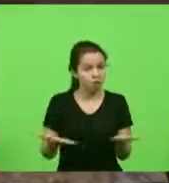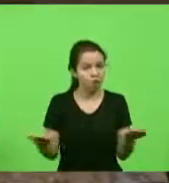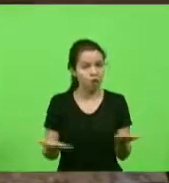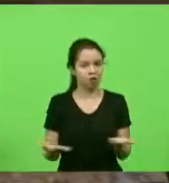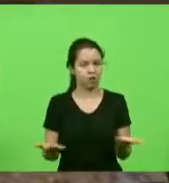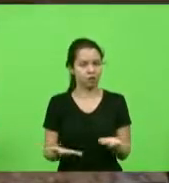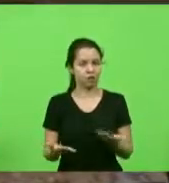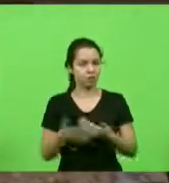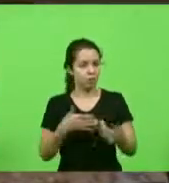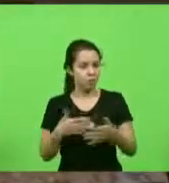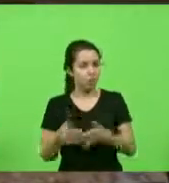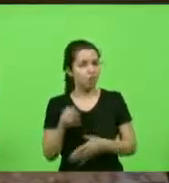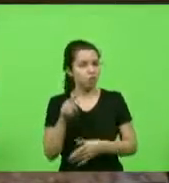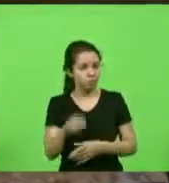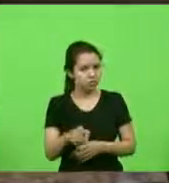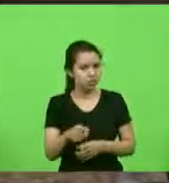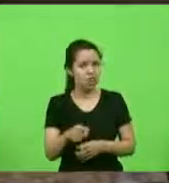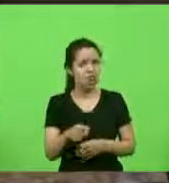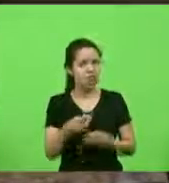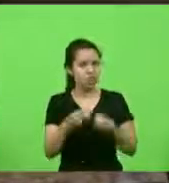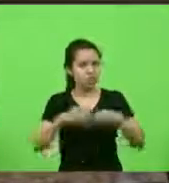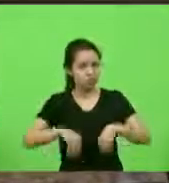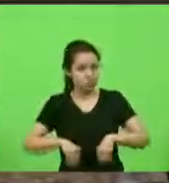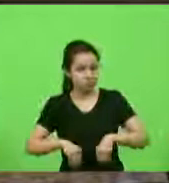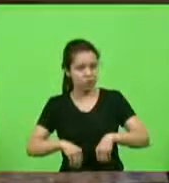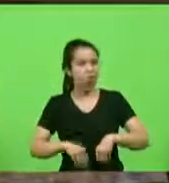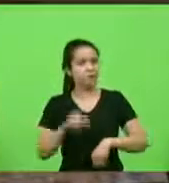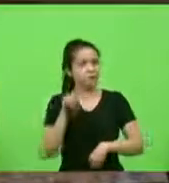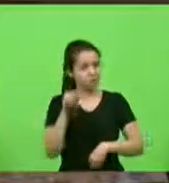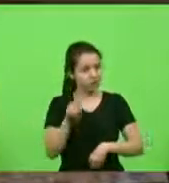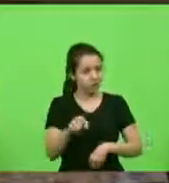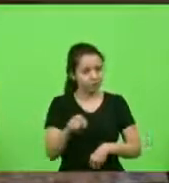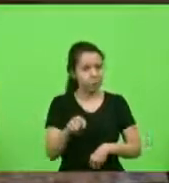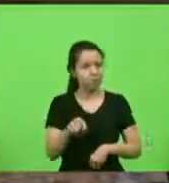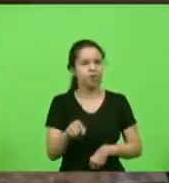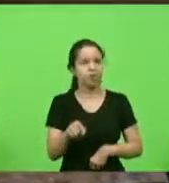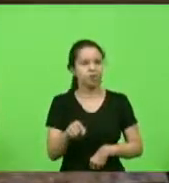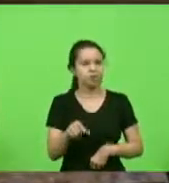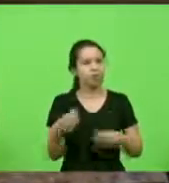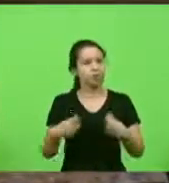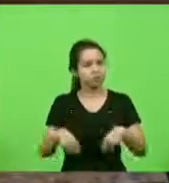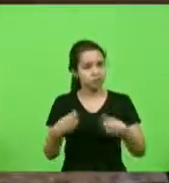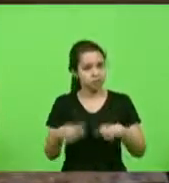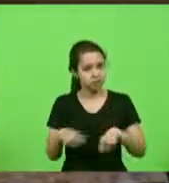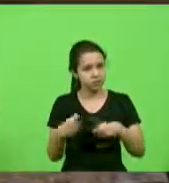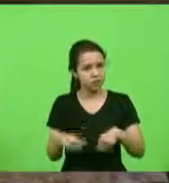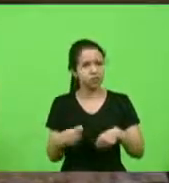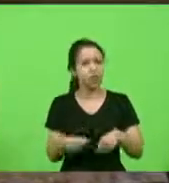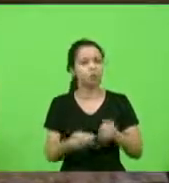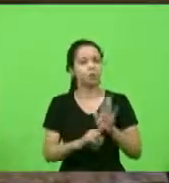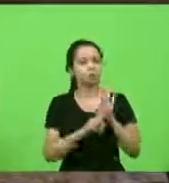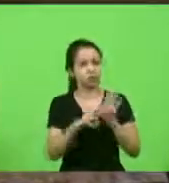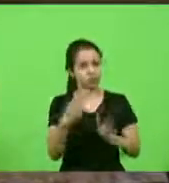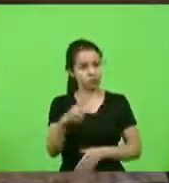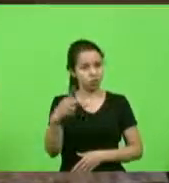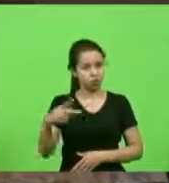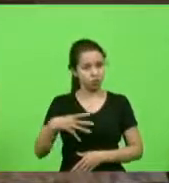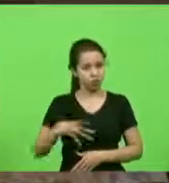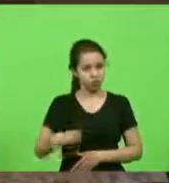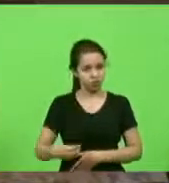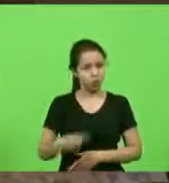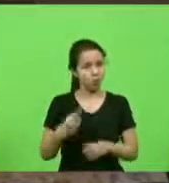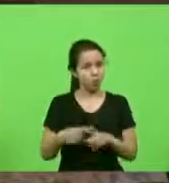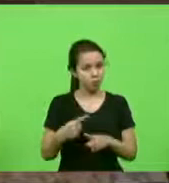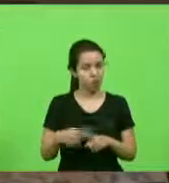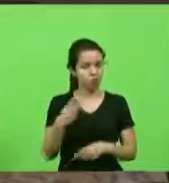um dos afetados você deveria em nome dos seus filhos porque talvez para você haja dinheiro para pagar a